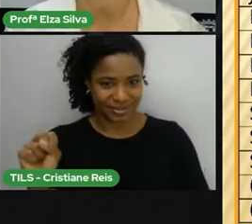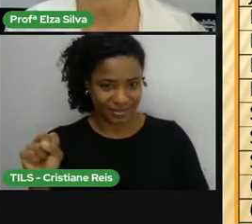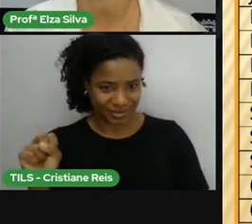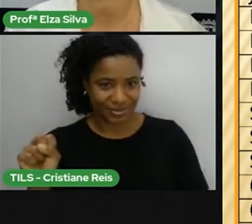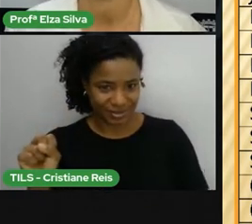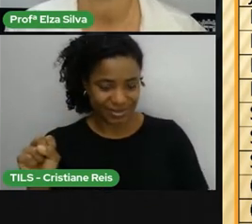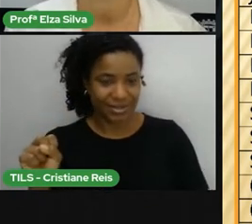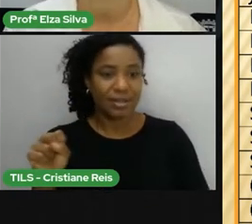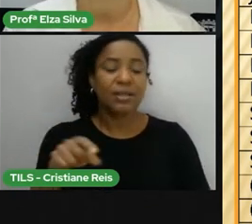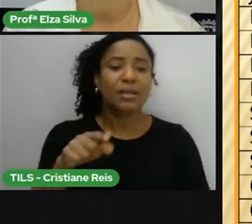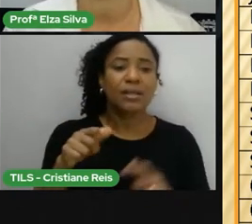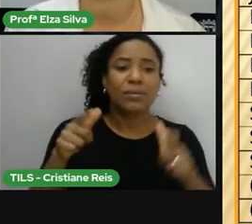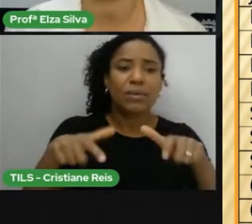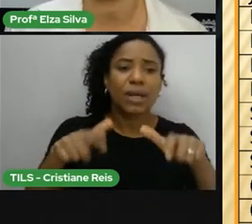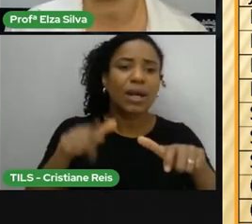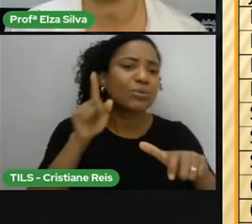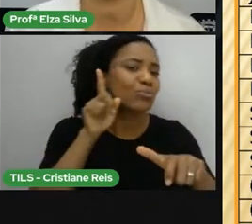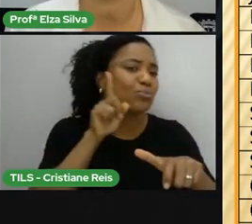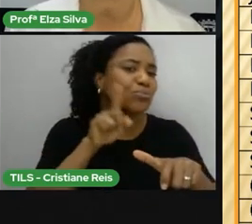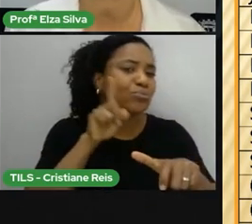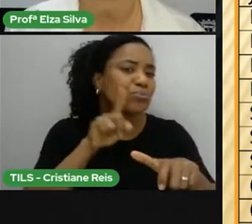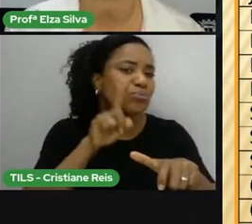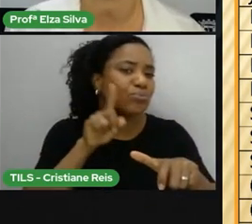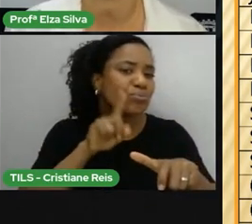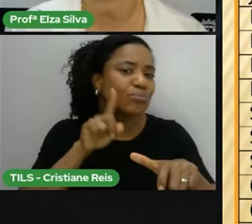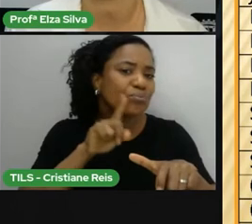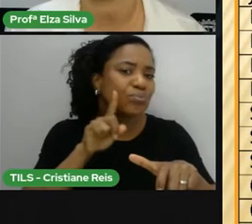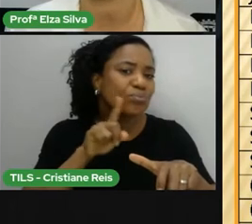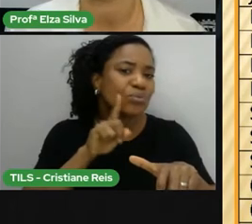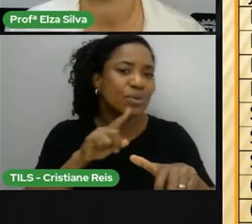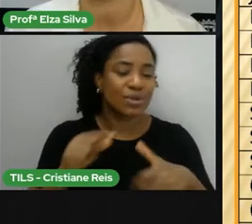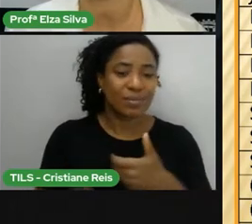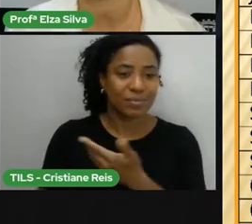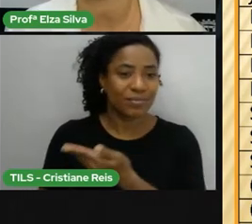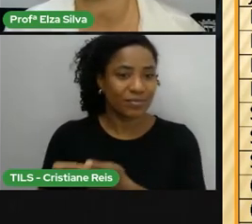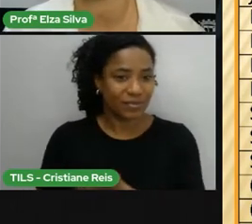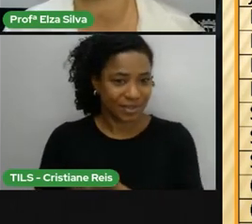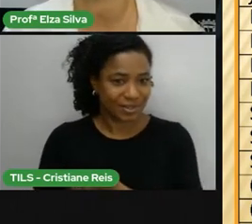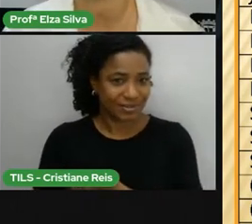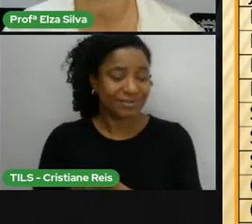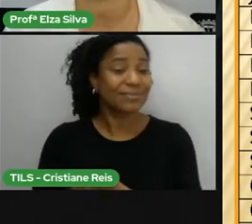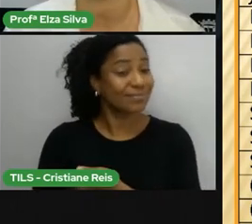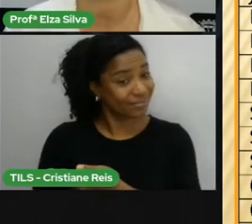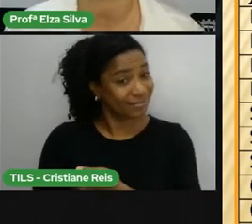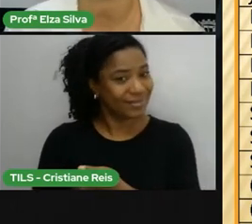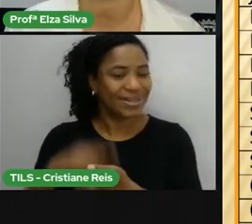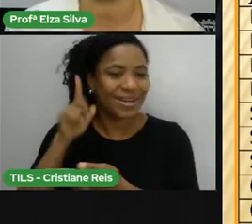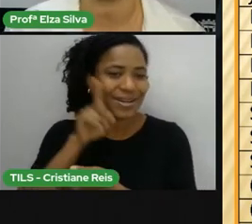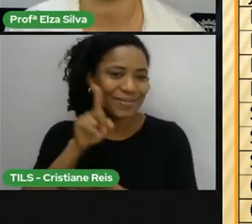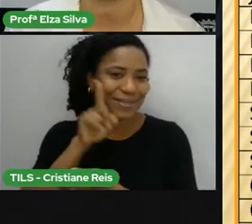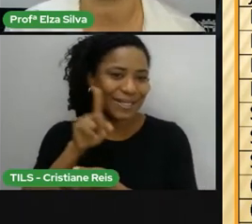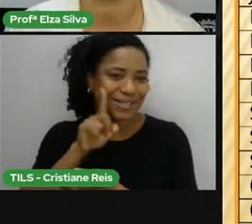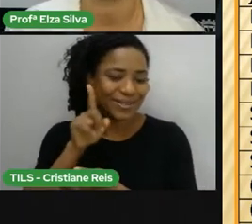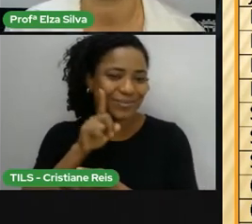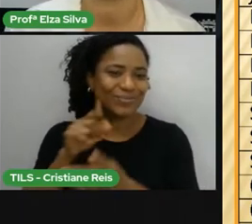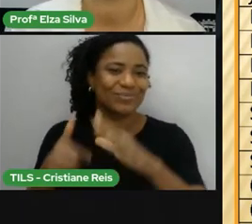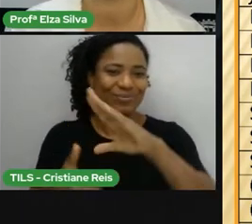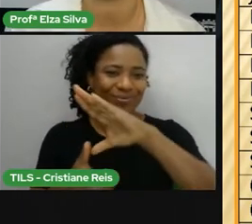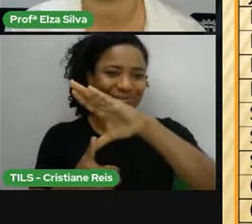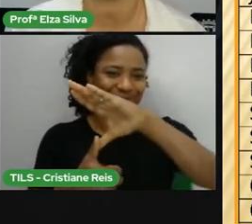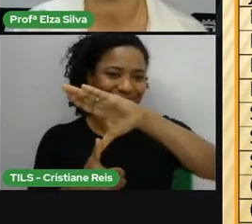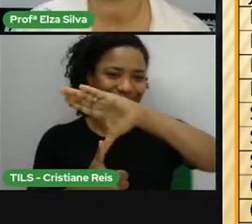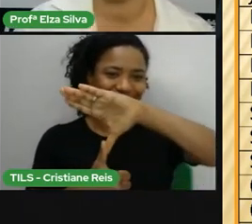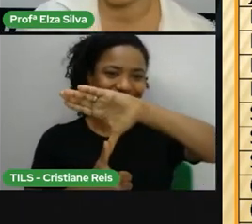Unidos da América É American Or North America Americano Ou Norte Americano